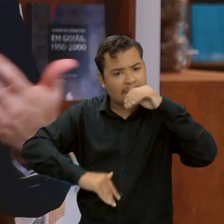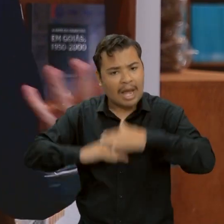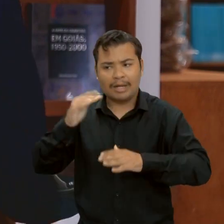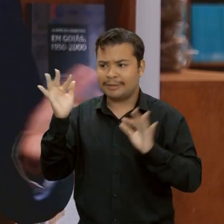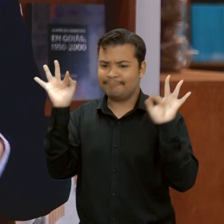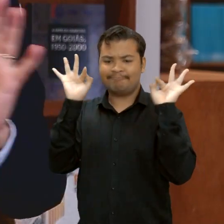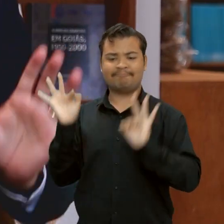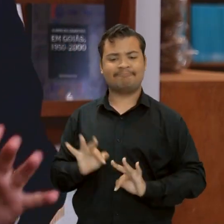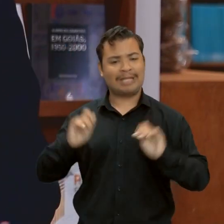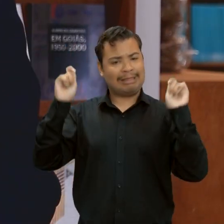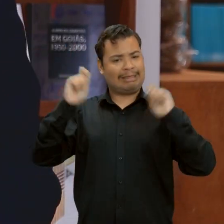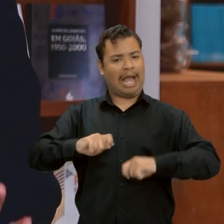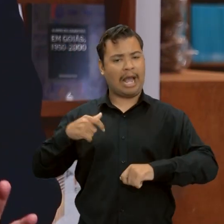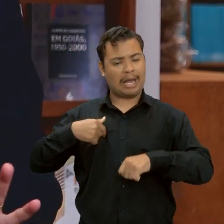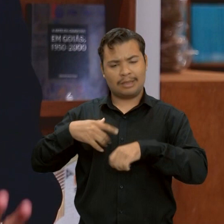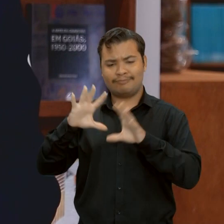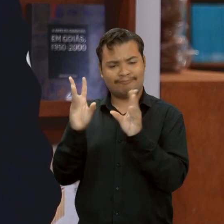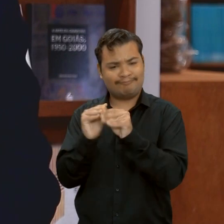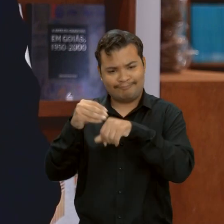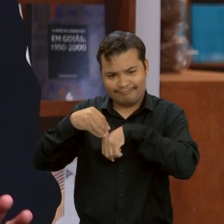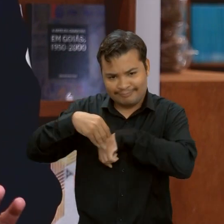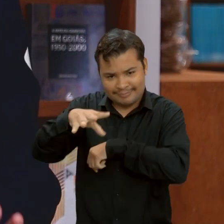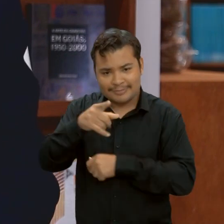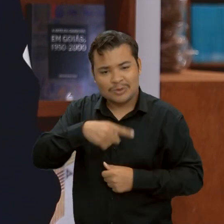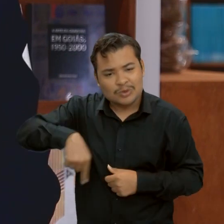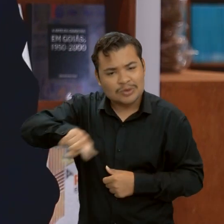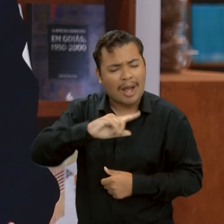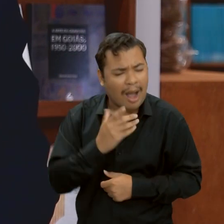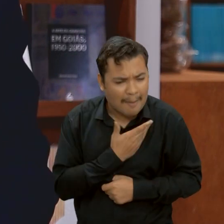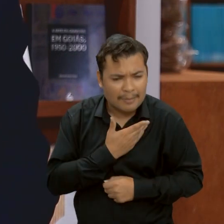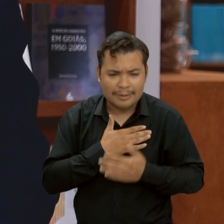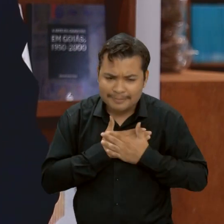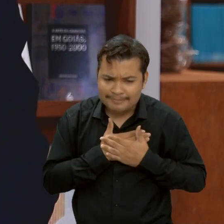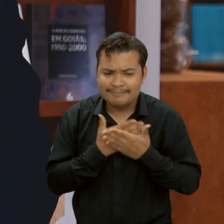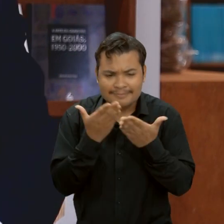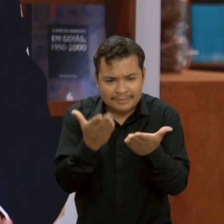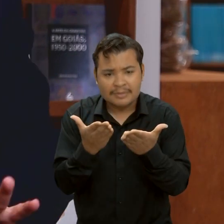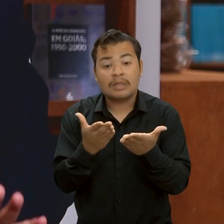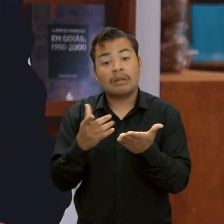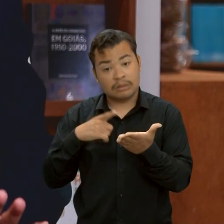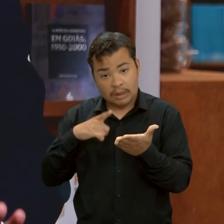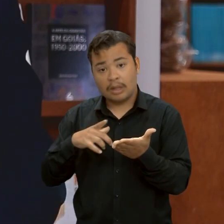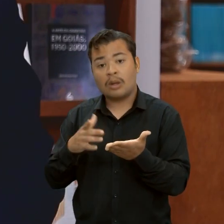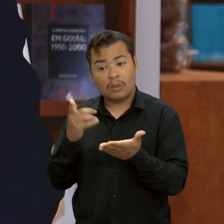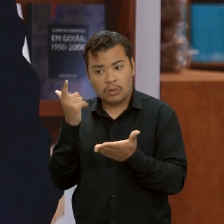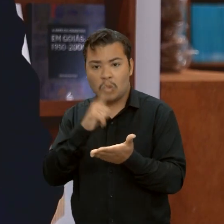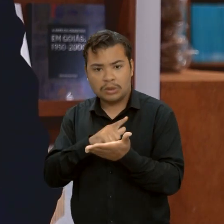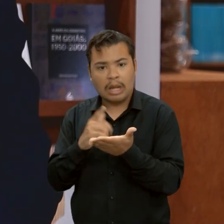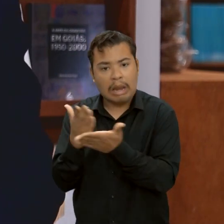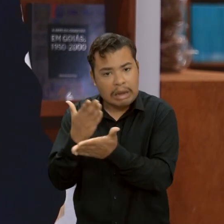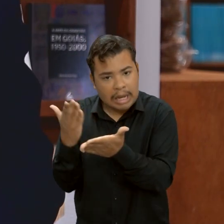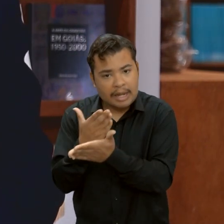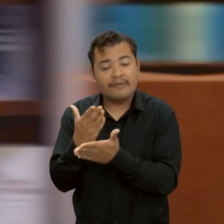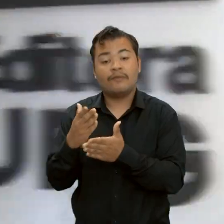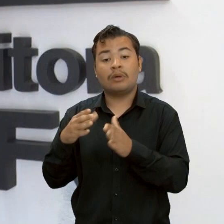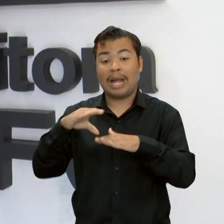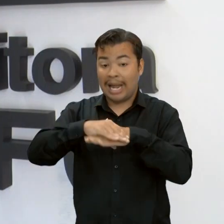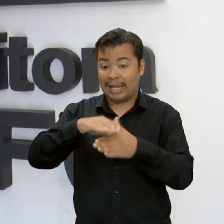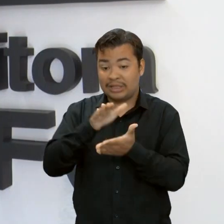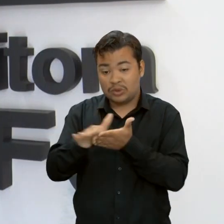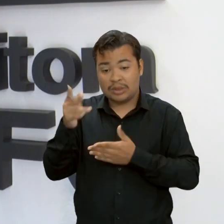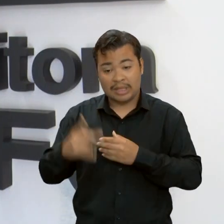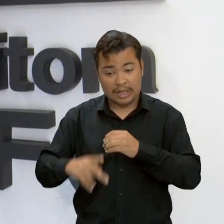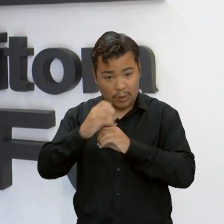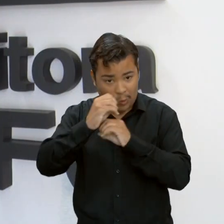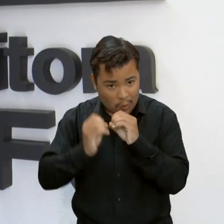E um recado final. Meus amigos, adquiram as obras da editora da UFG. Nós